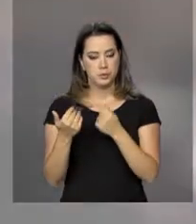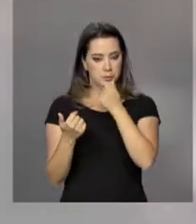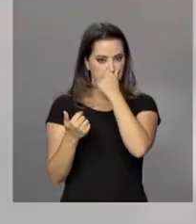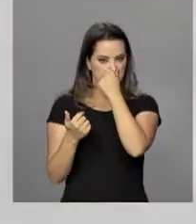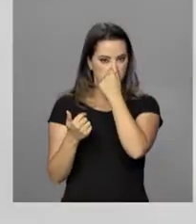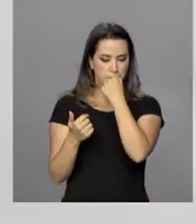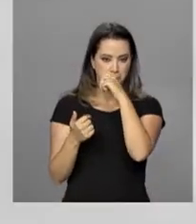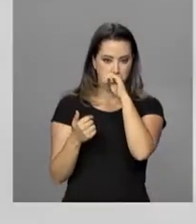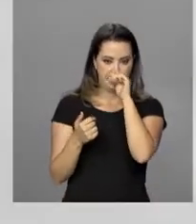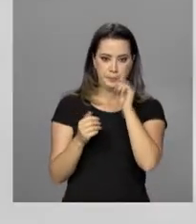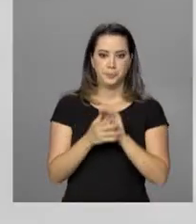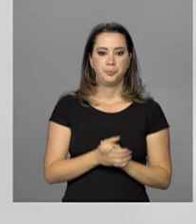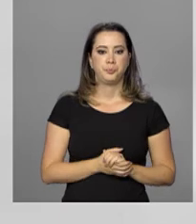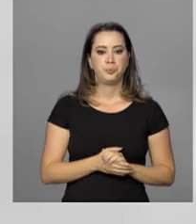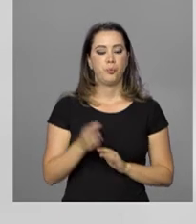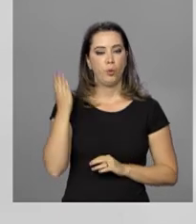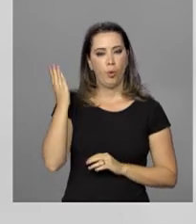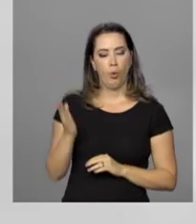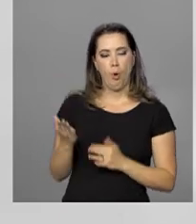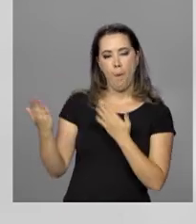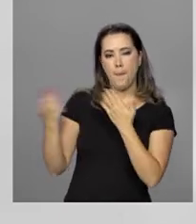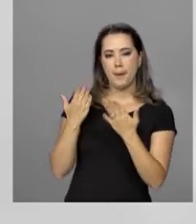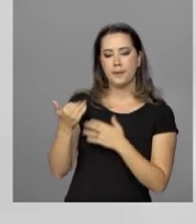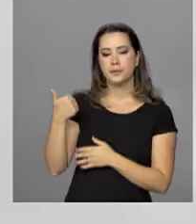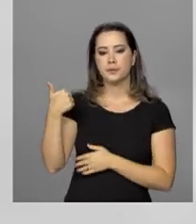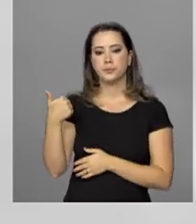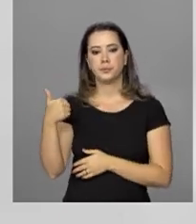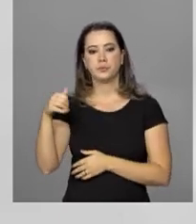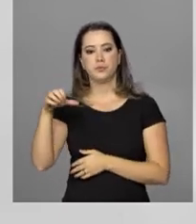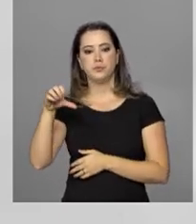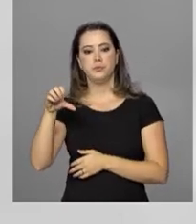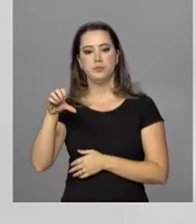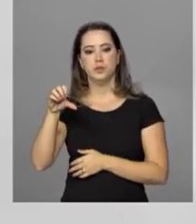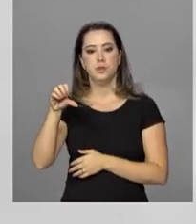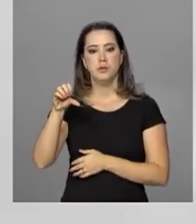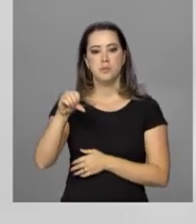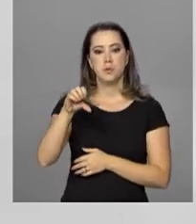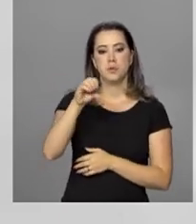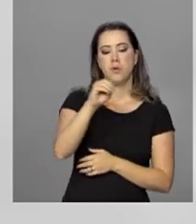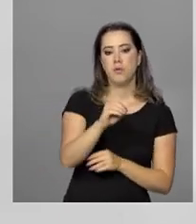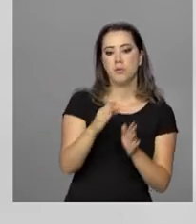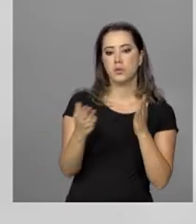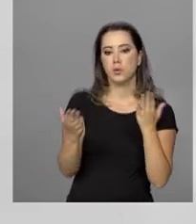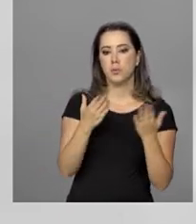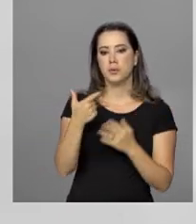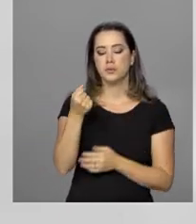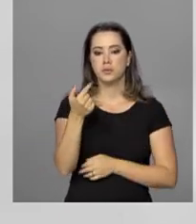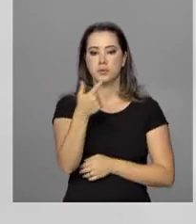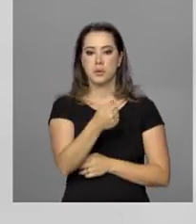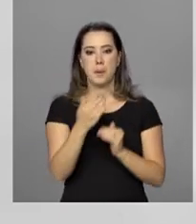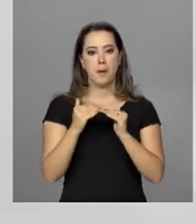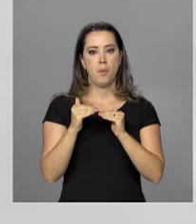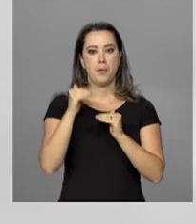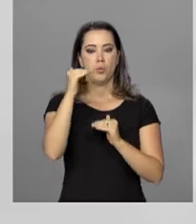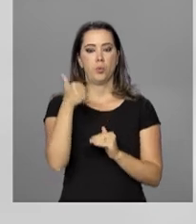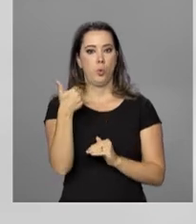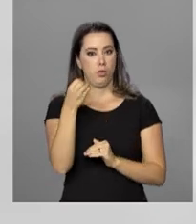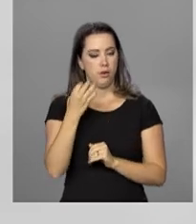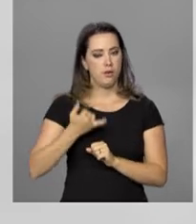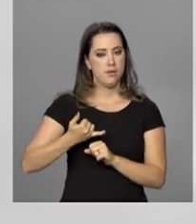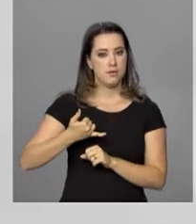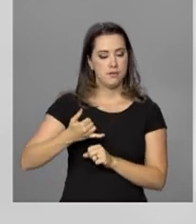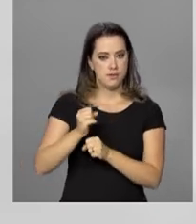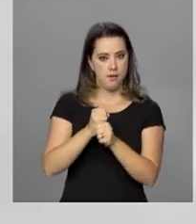e 2017, a expectativa de vida do brasileiro aumentou em mais de 10 anos. No período, o IDH do